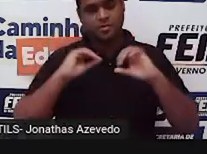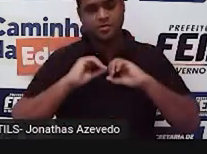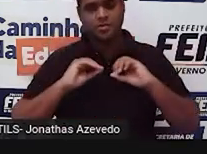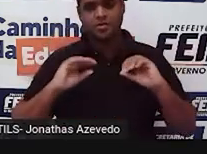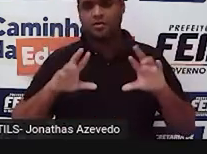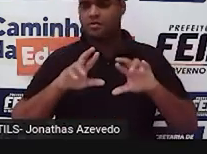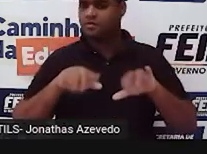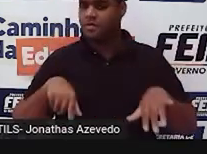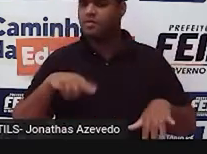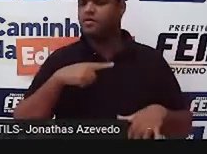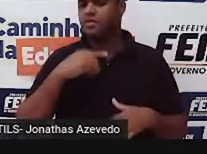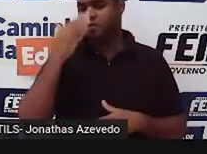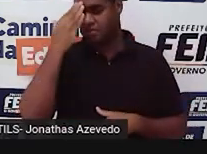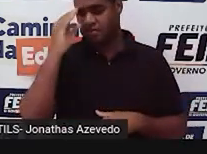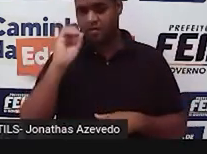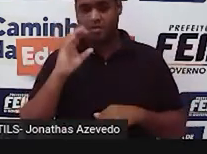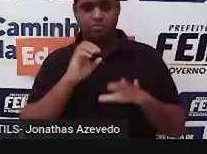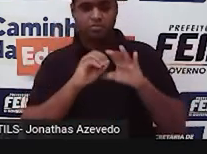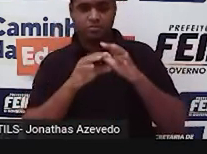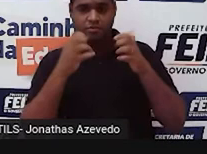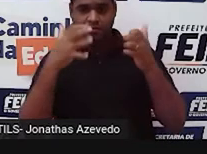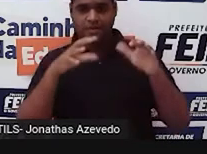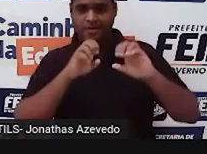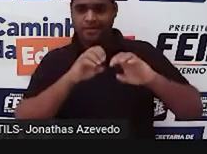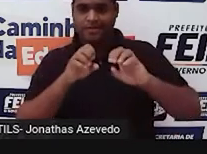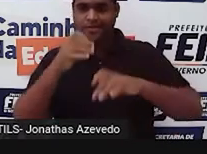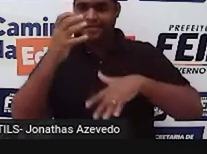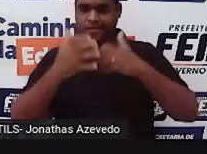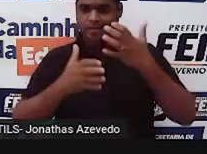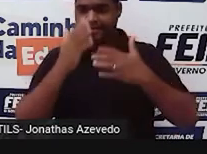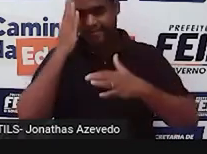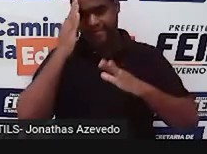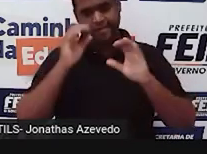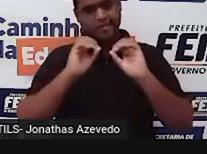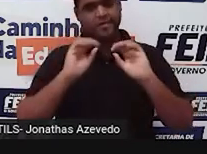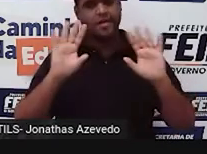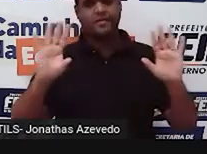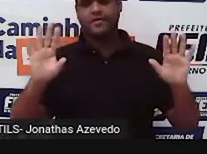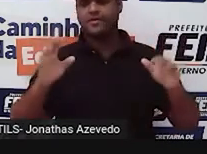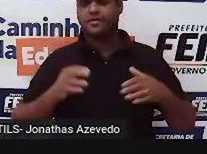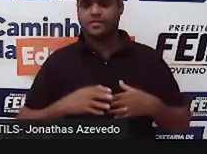bastante coisa do que apareceu aqui nessa aula, eu consegui entender. E aí?